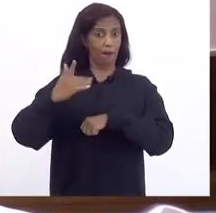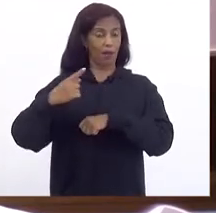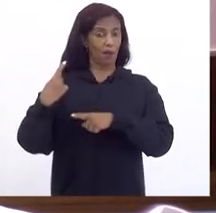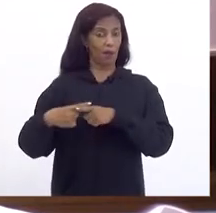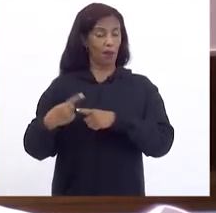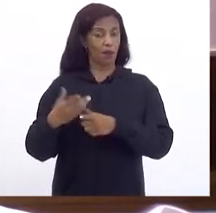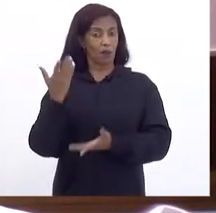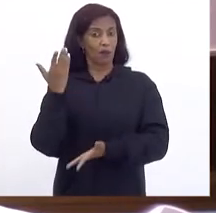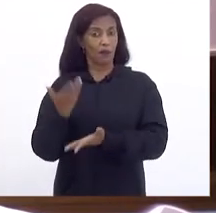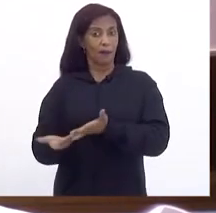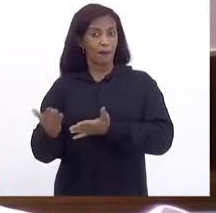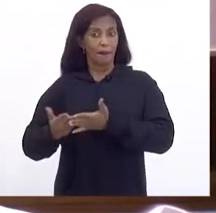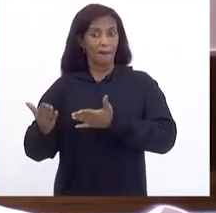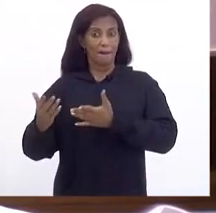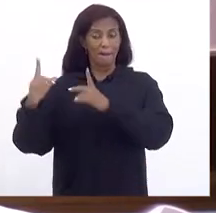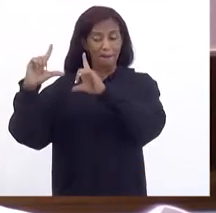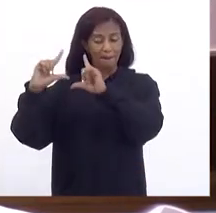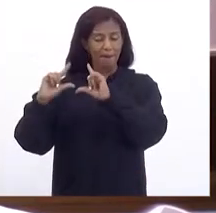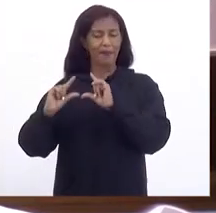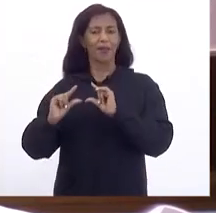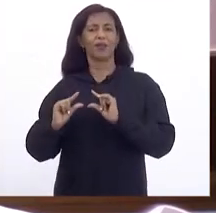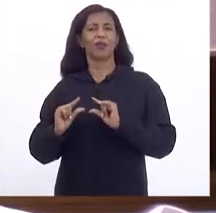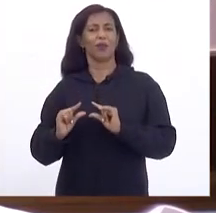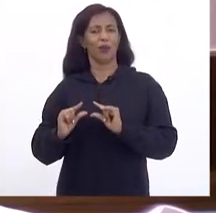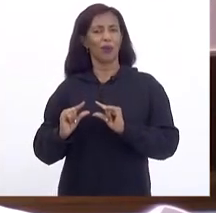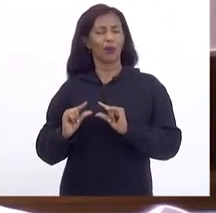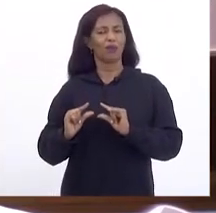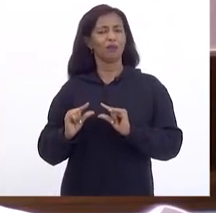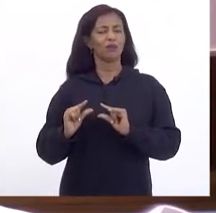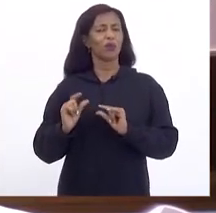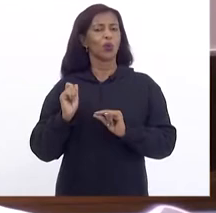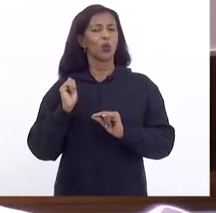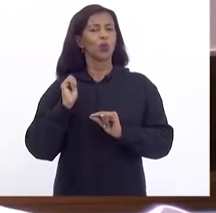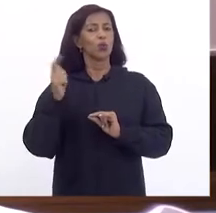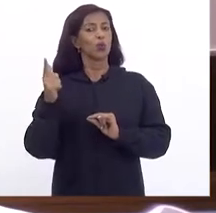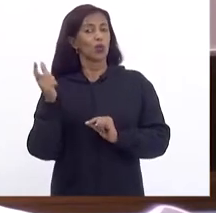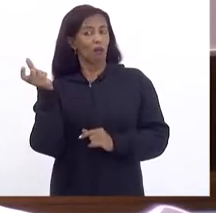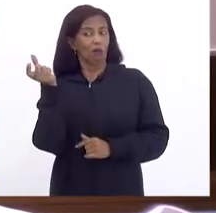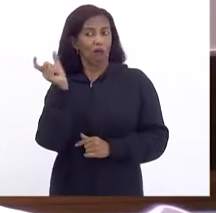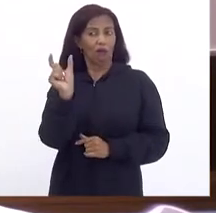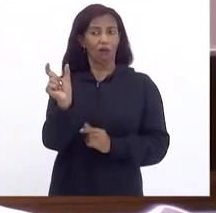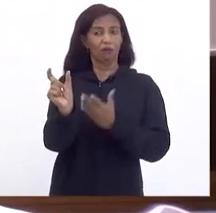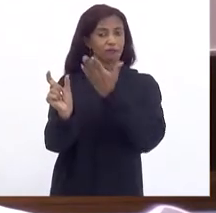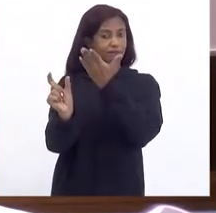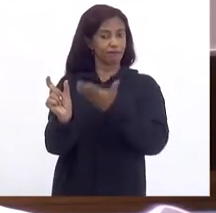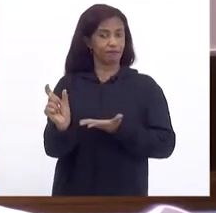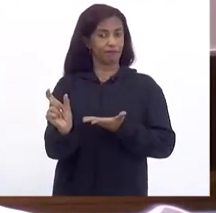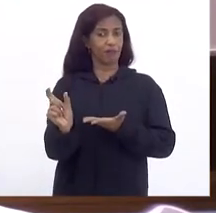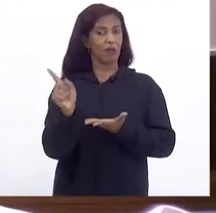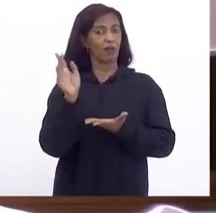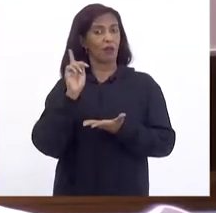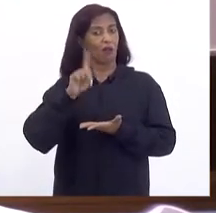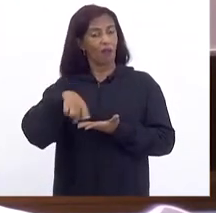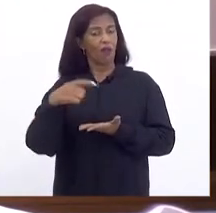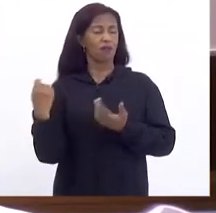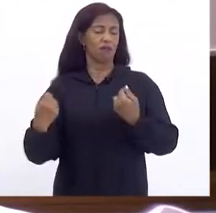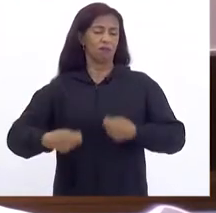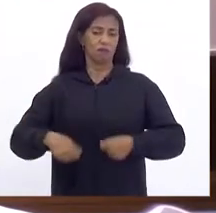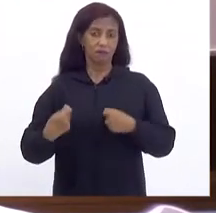Corrente Muito menor Do que A que está aqui Lançada Então é necessário